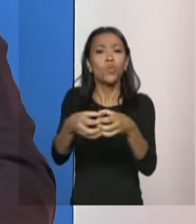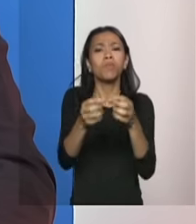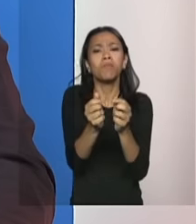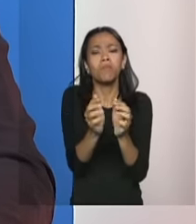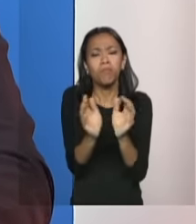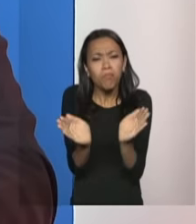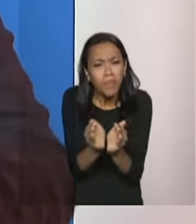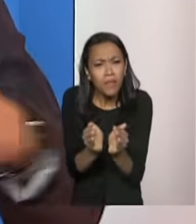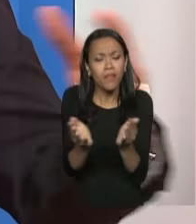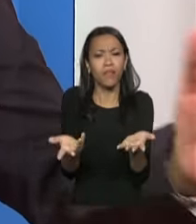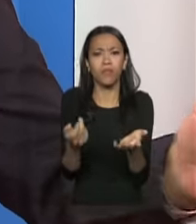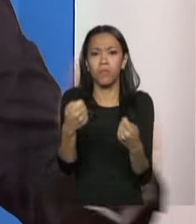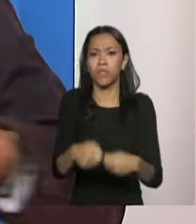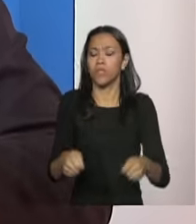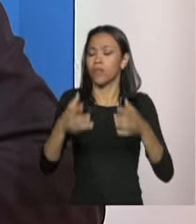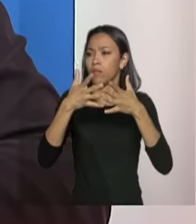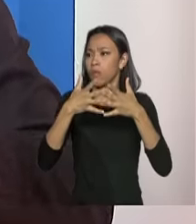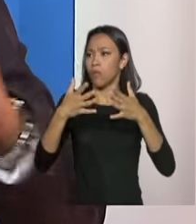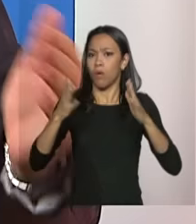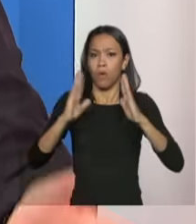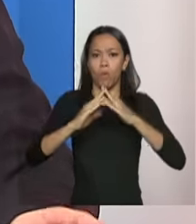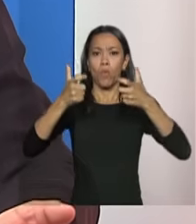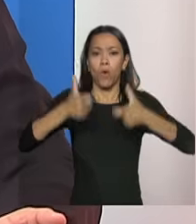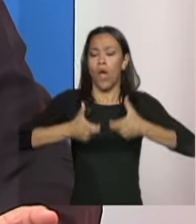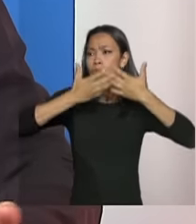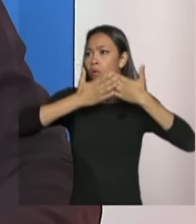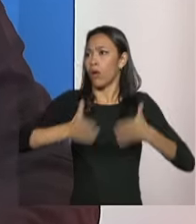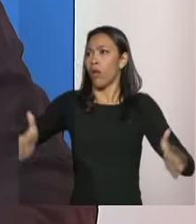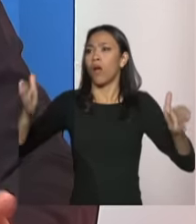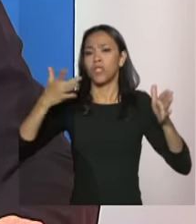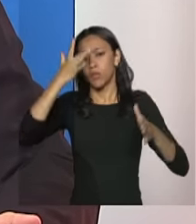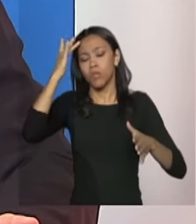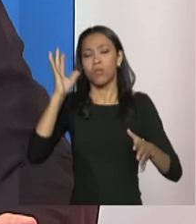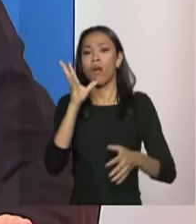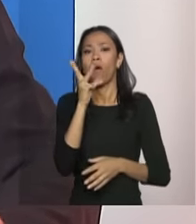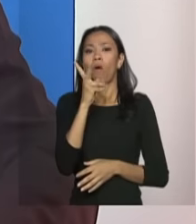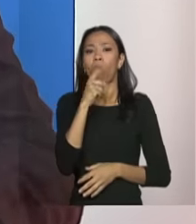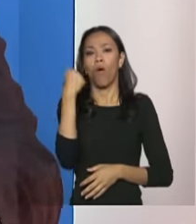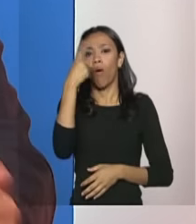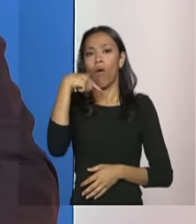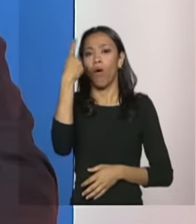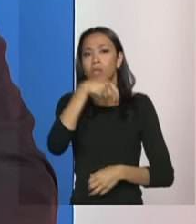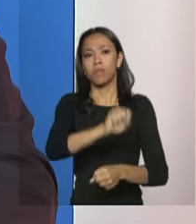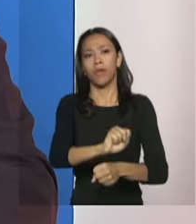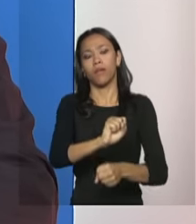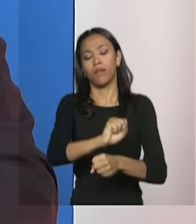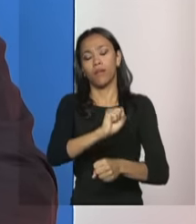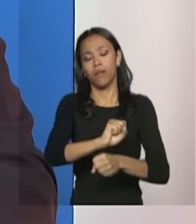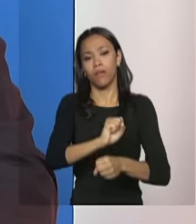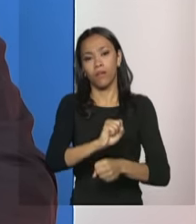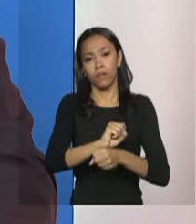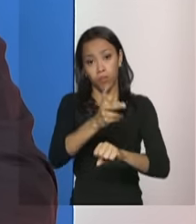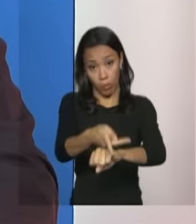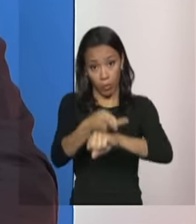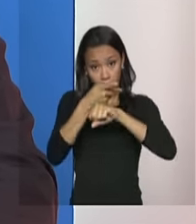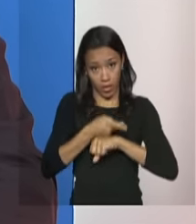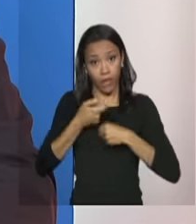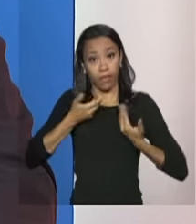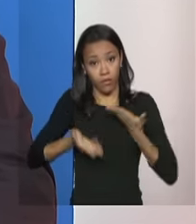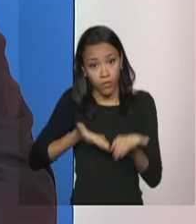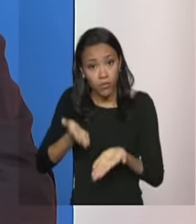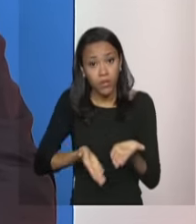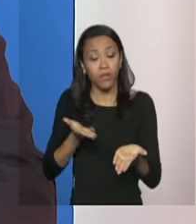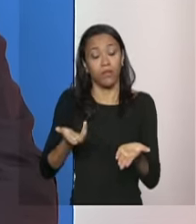tornar uma instituição massificada que as pessoas fiquem durante muito tempo e com uma quantidade muito grande de pessoas por